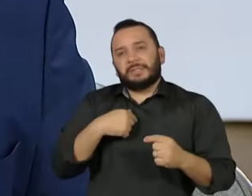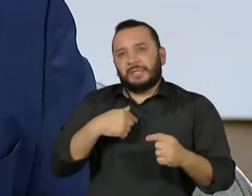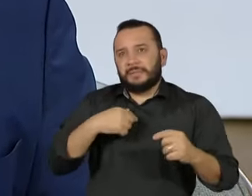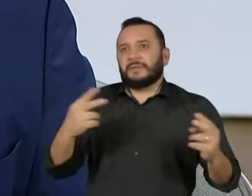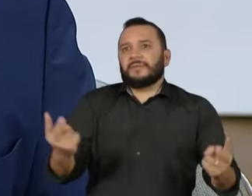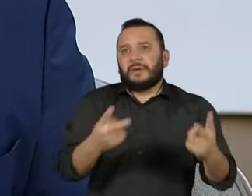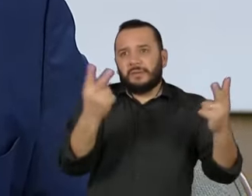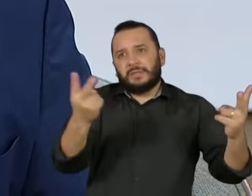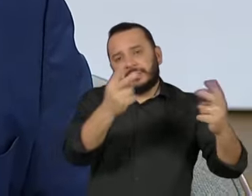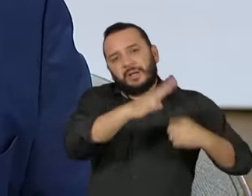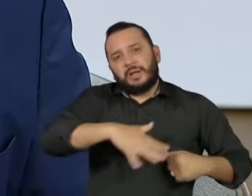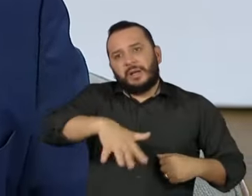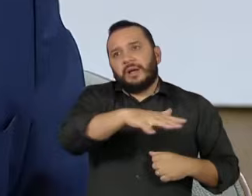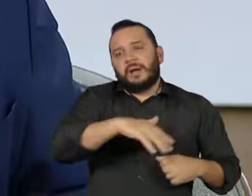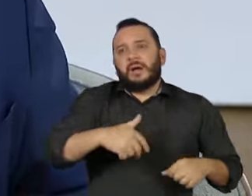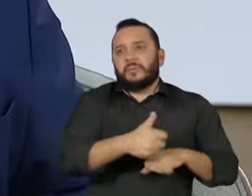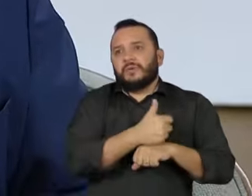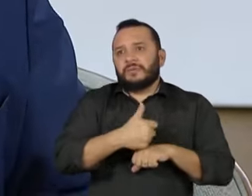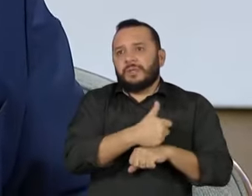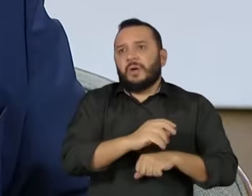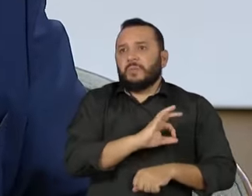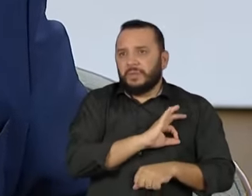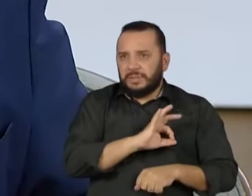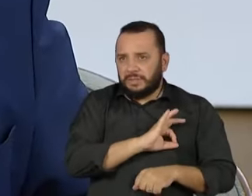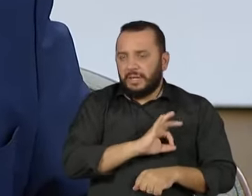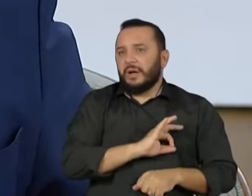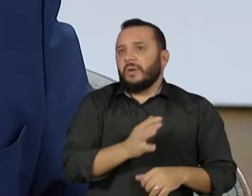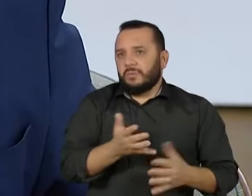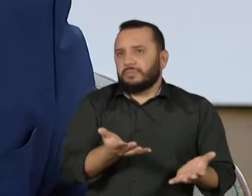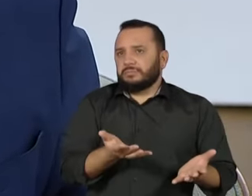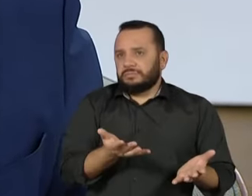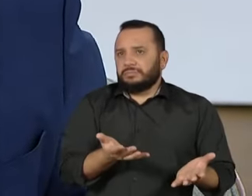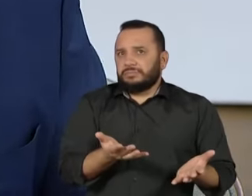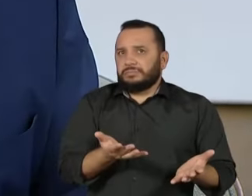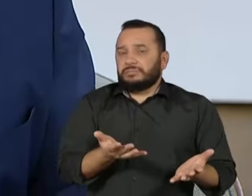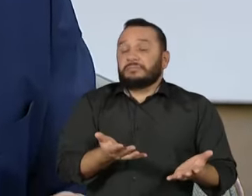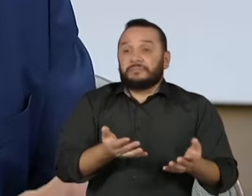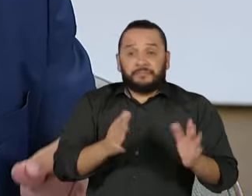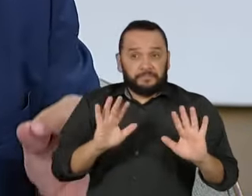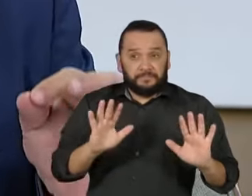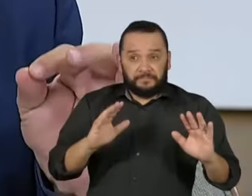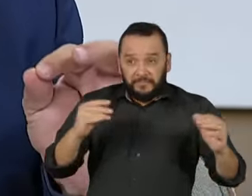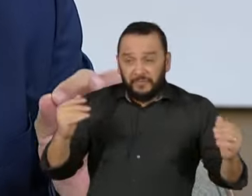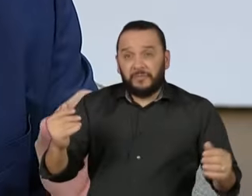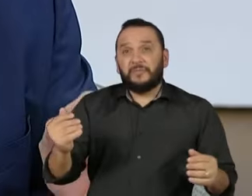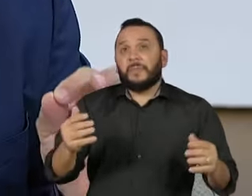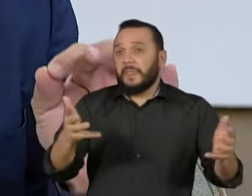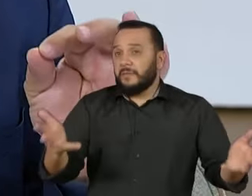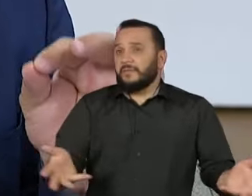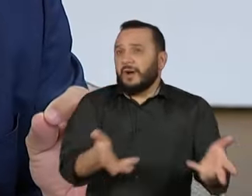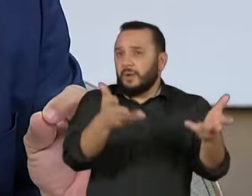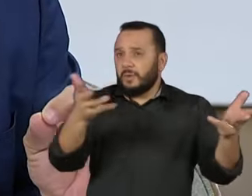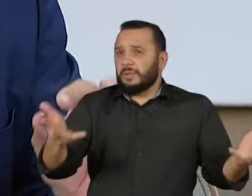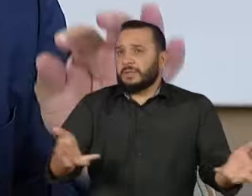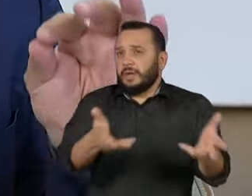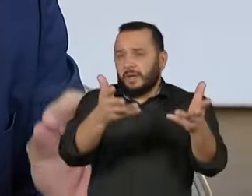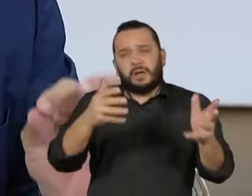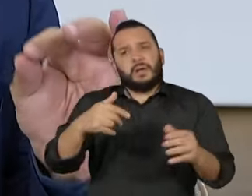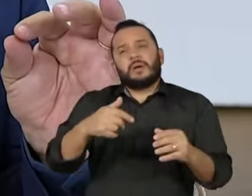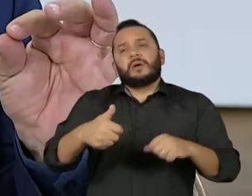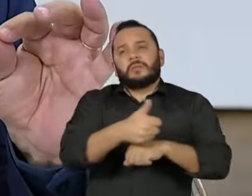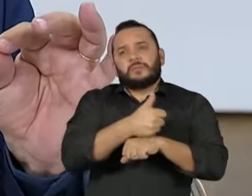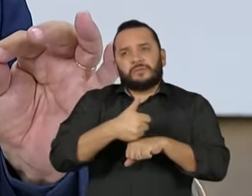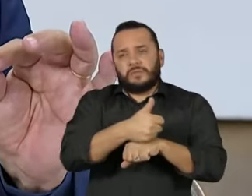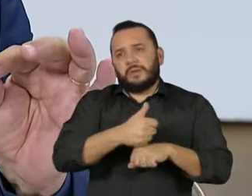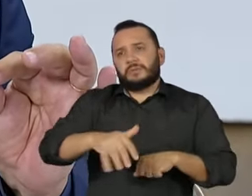profissionais da segurança pública. Agora, valorizar, desculpe, Vera, valorizar os profissionais não